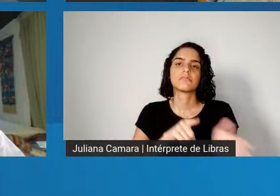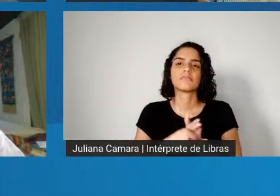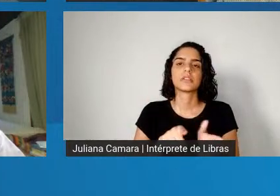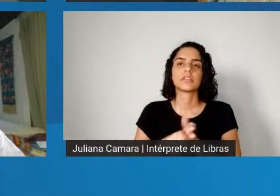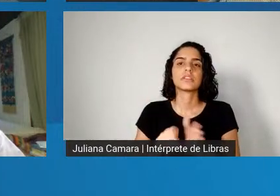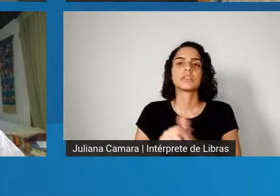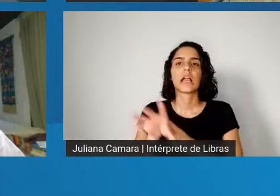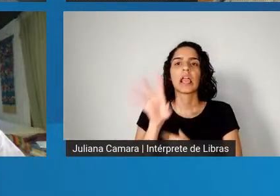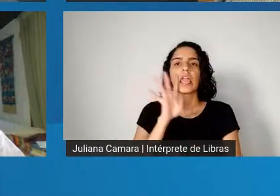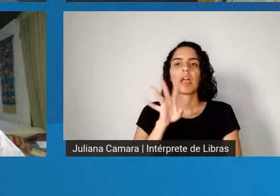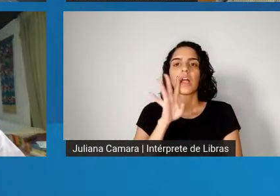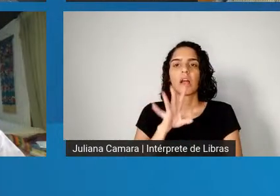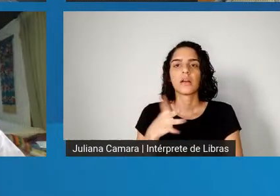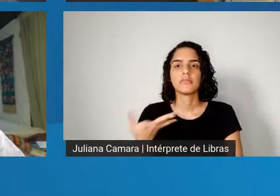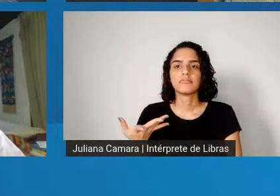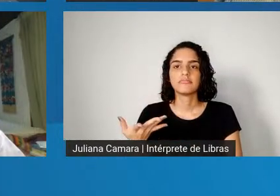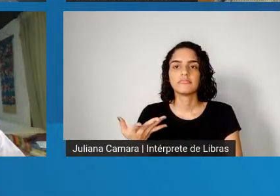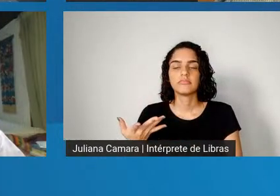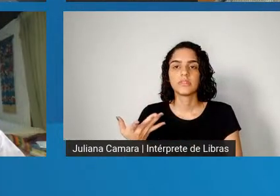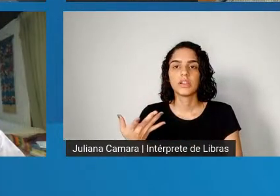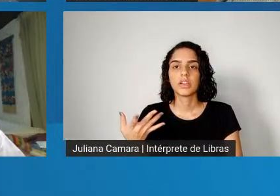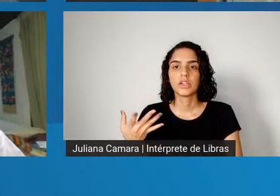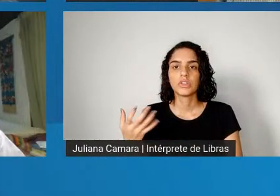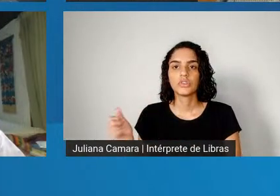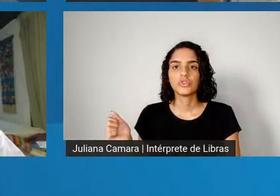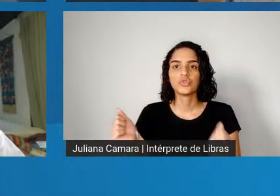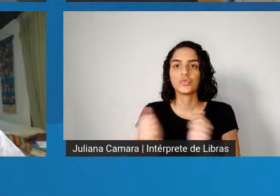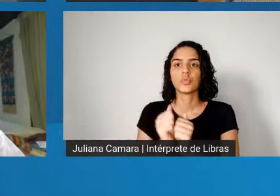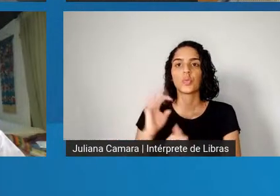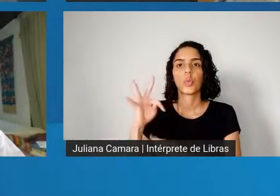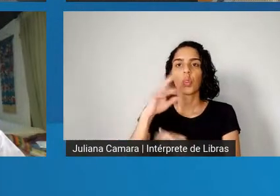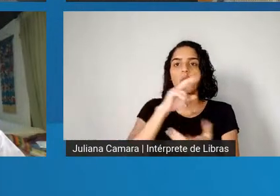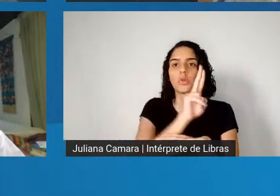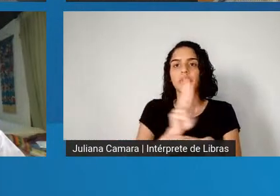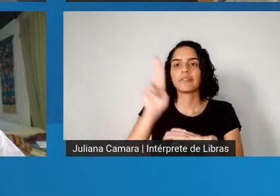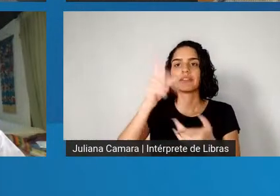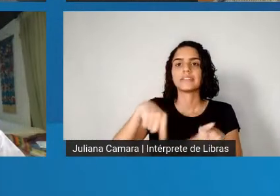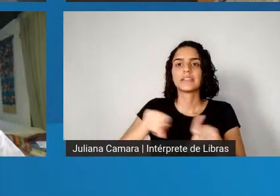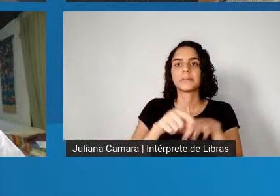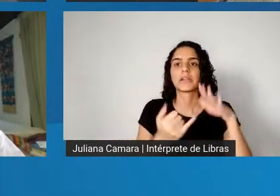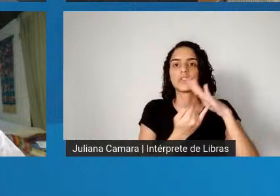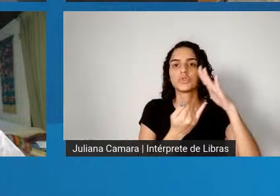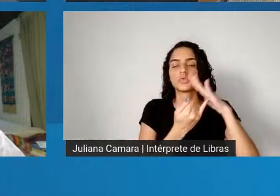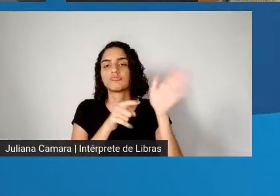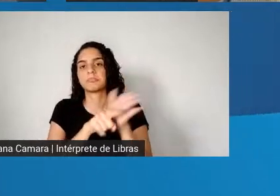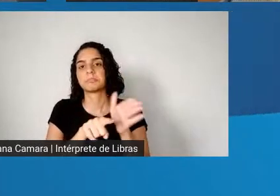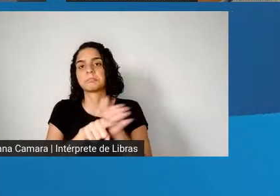legal, né? Reunindo todas essas universidades, os institutos de pesquisa, etc.